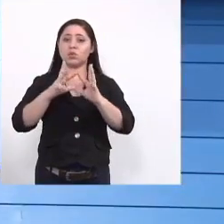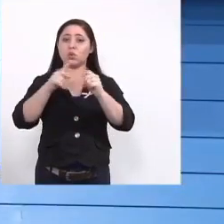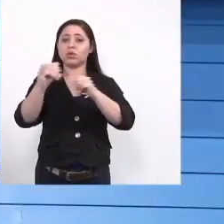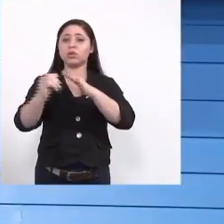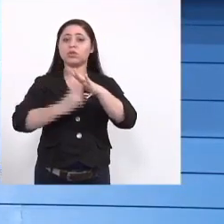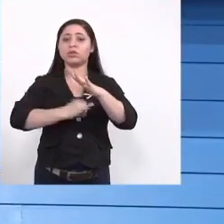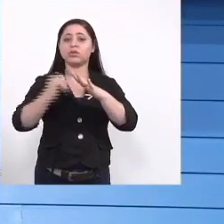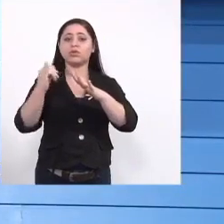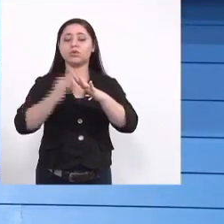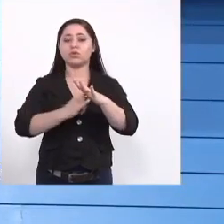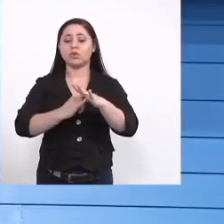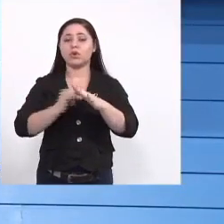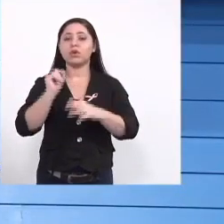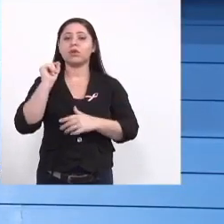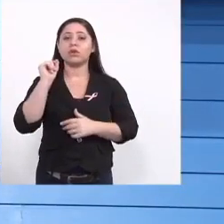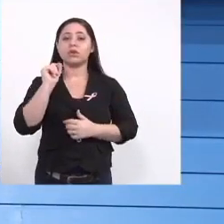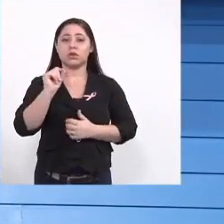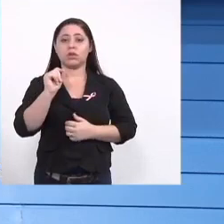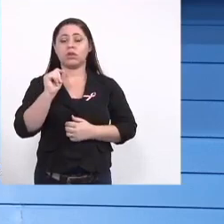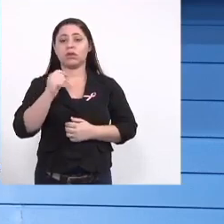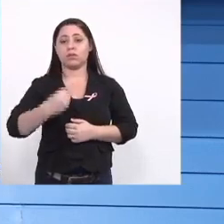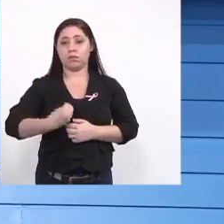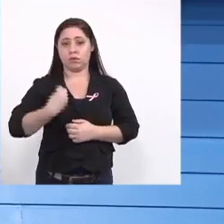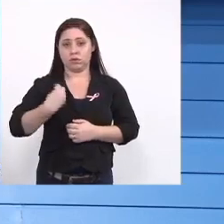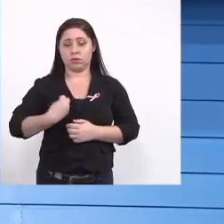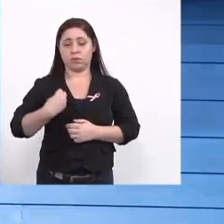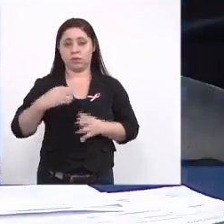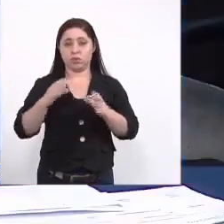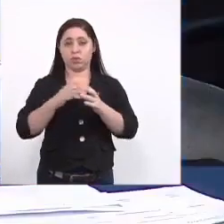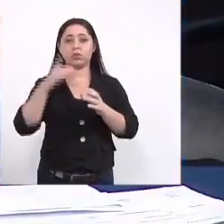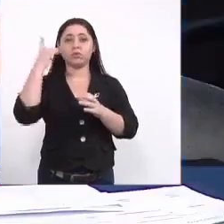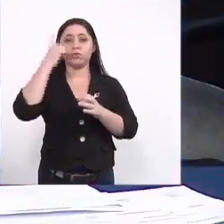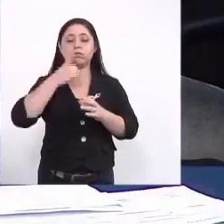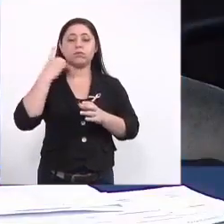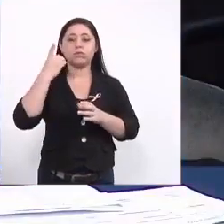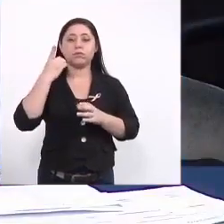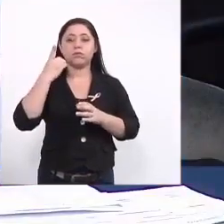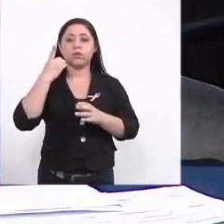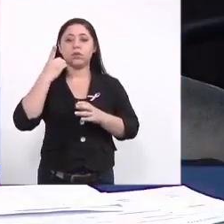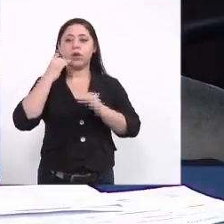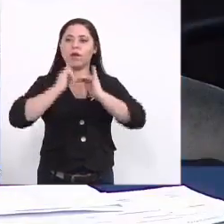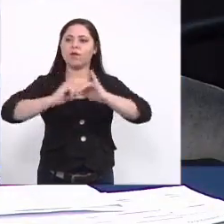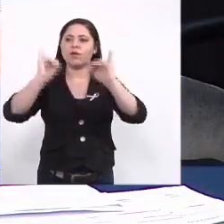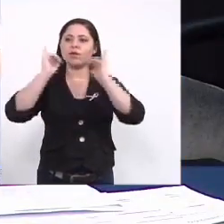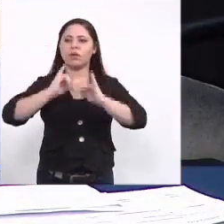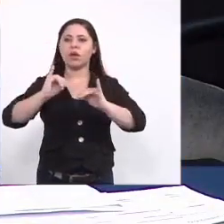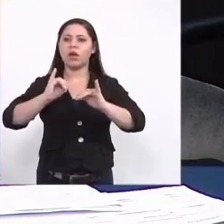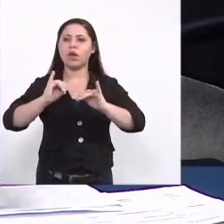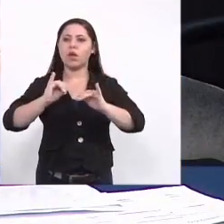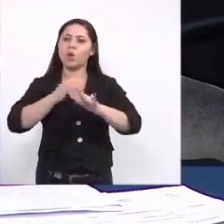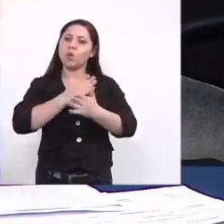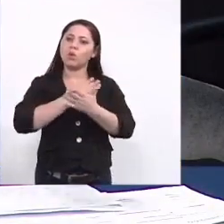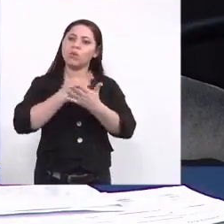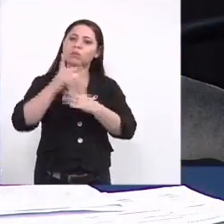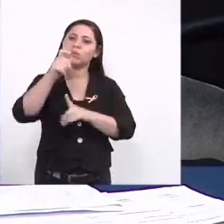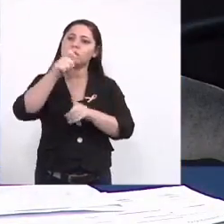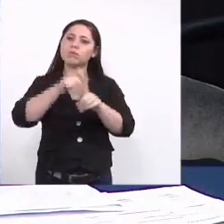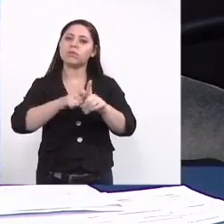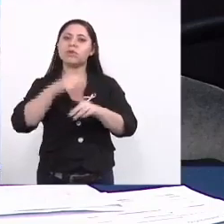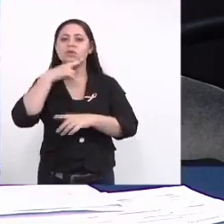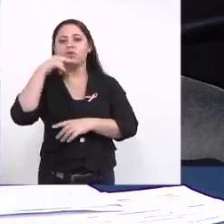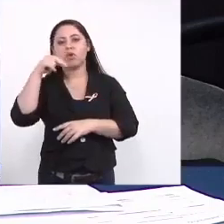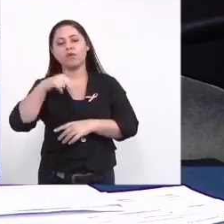instituições que fazem parte da frente parlamentar e divulgar ó nós estamos iniciando o mês de